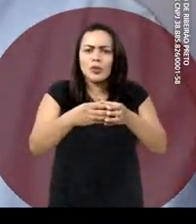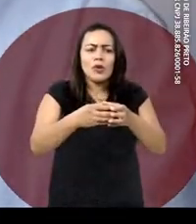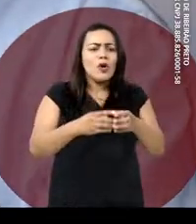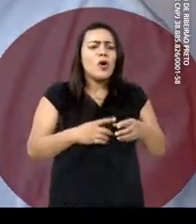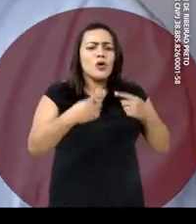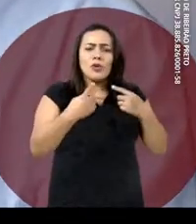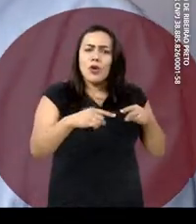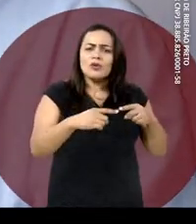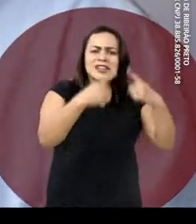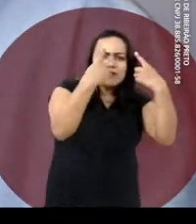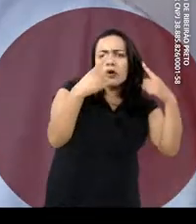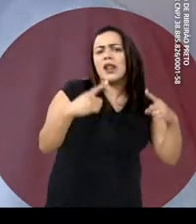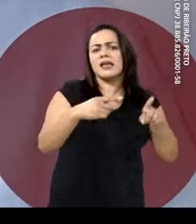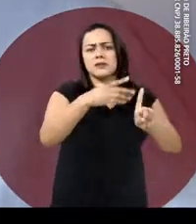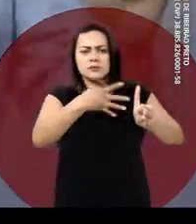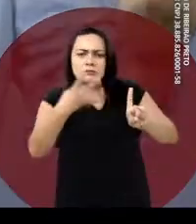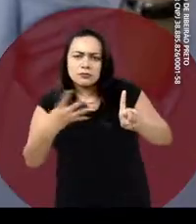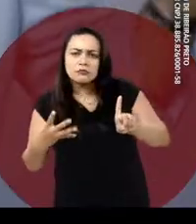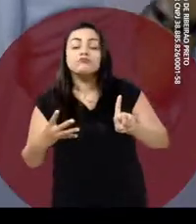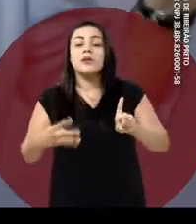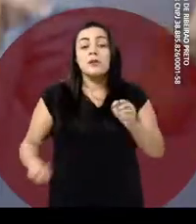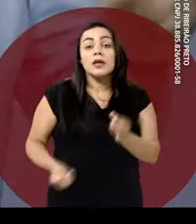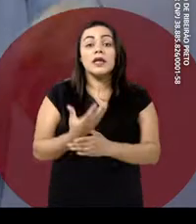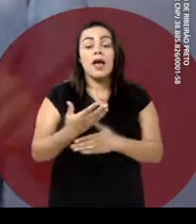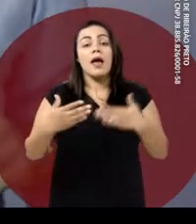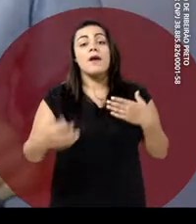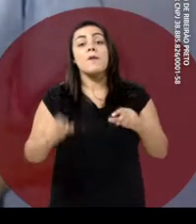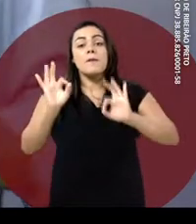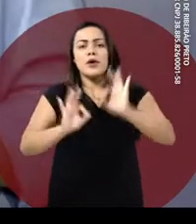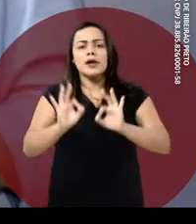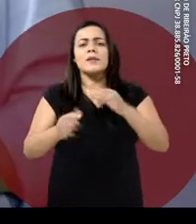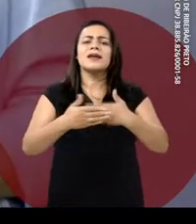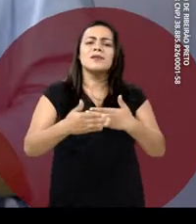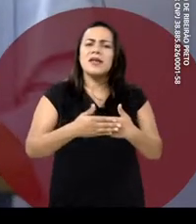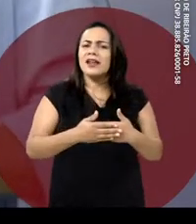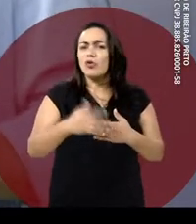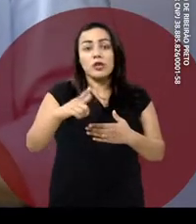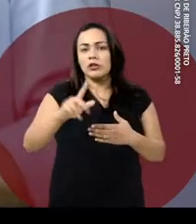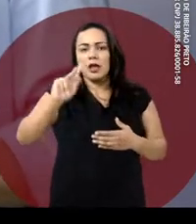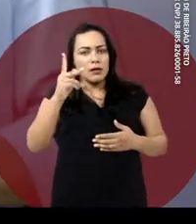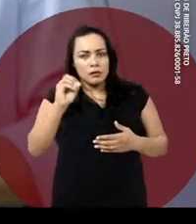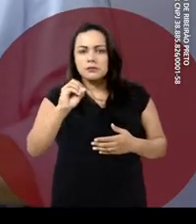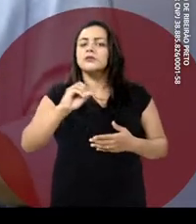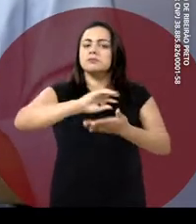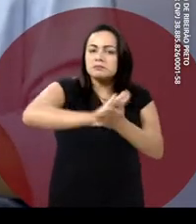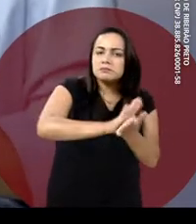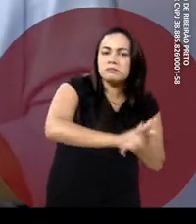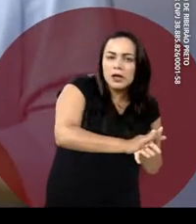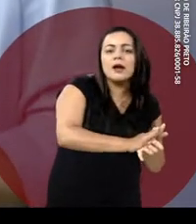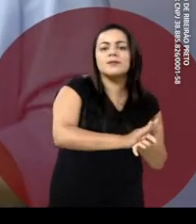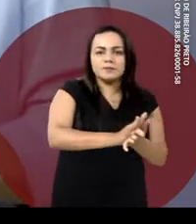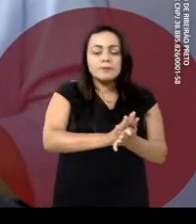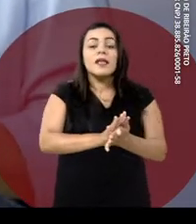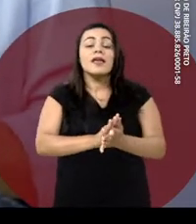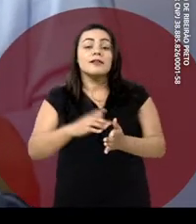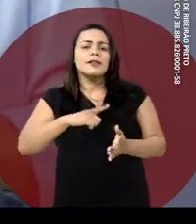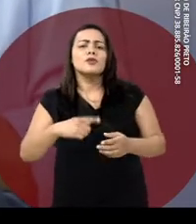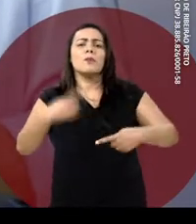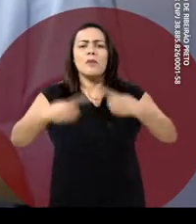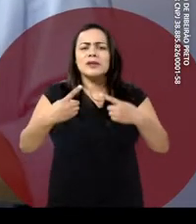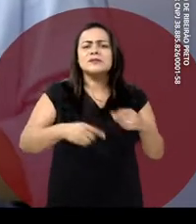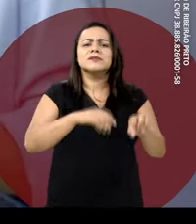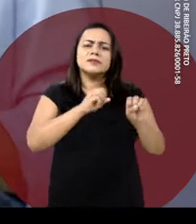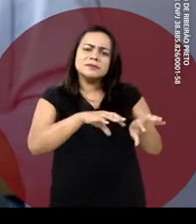violência contra a população LGBT. Vamos criar o programa Ribeirão Sem Homofobia, com ações de empregabilidade, políticas de